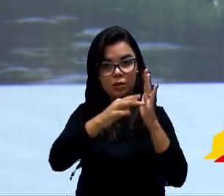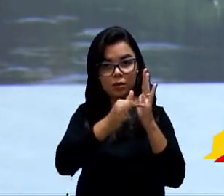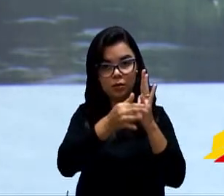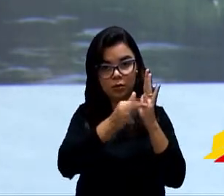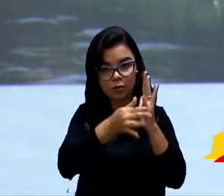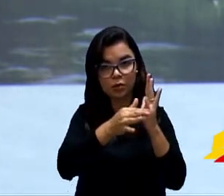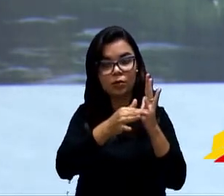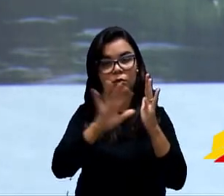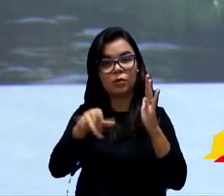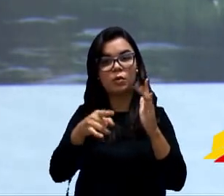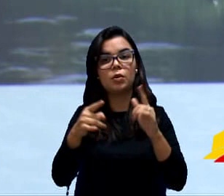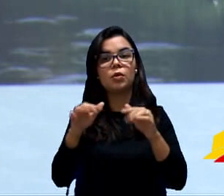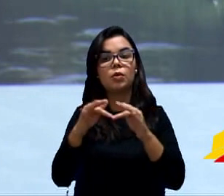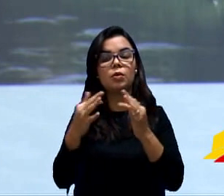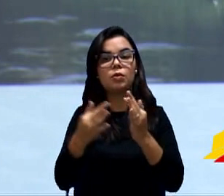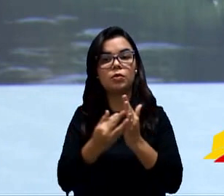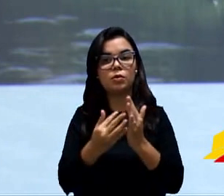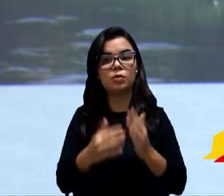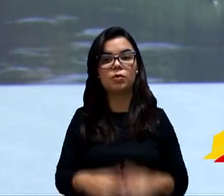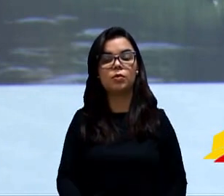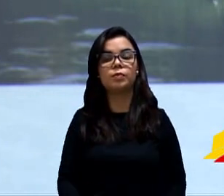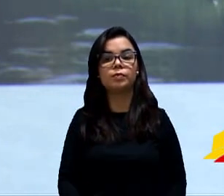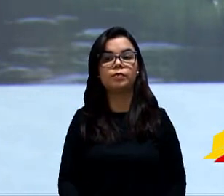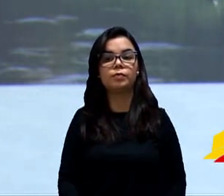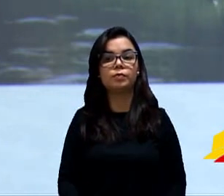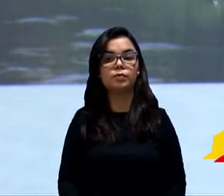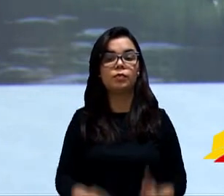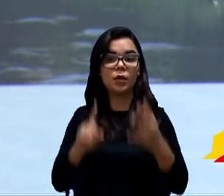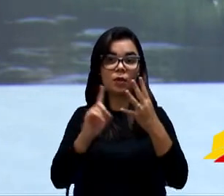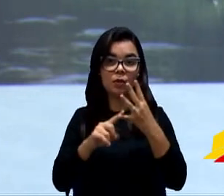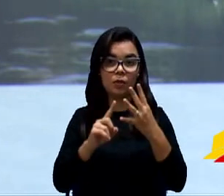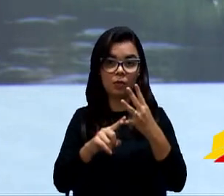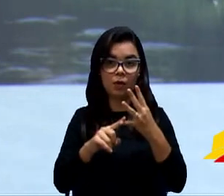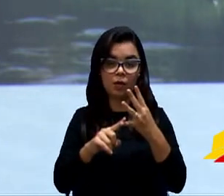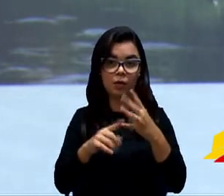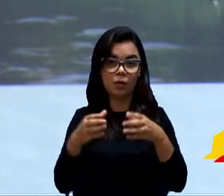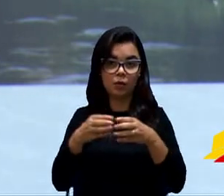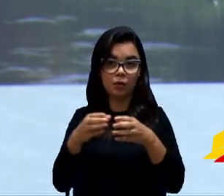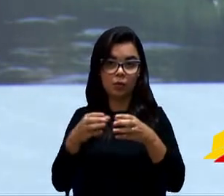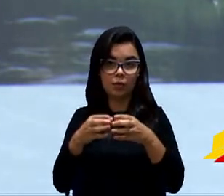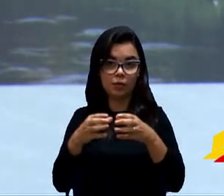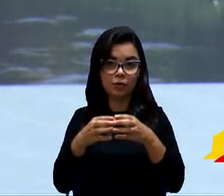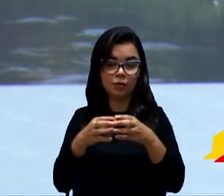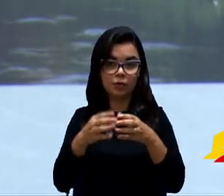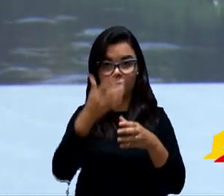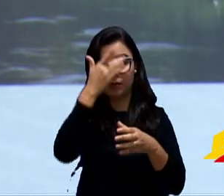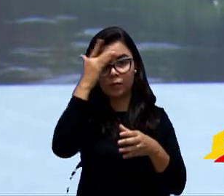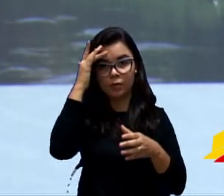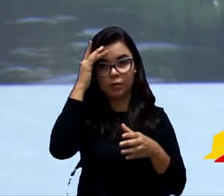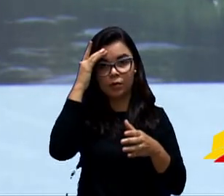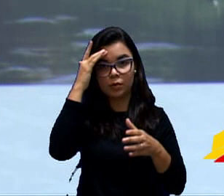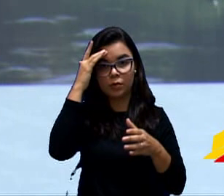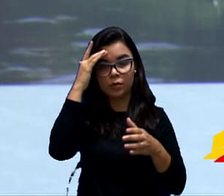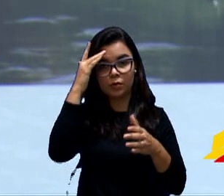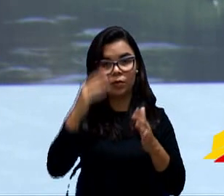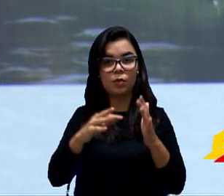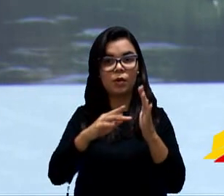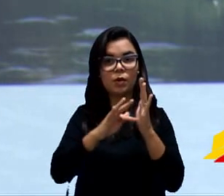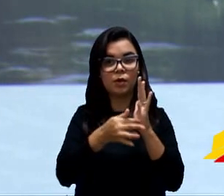para isso. E o quarto, grupo de pessoas atendidas, deixa eu ver se eu tenho aqui,